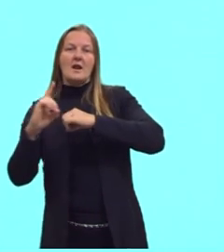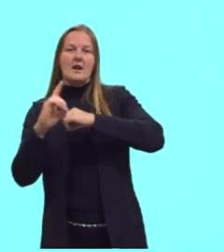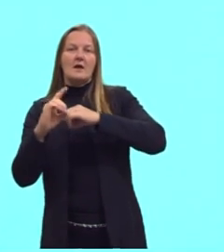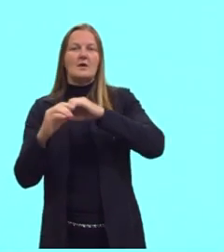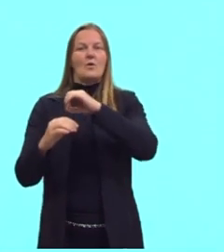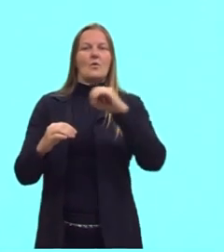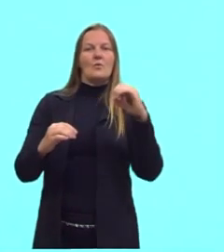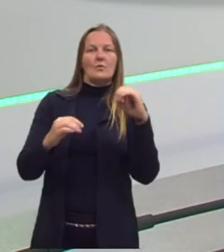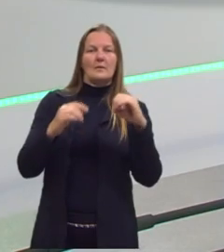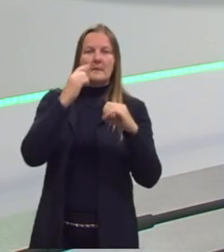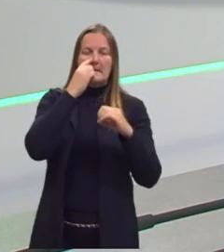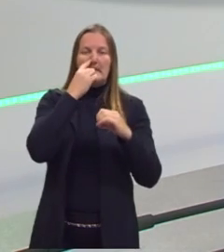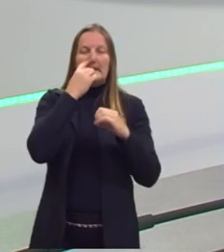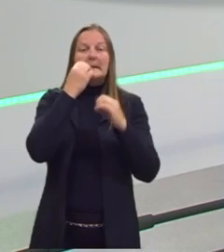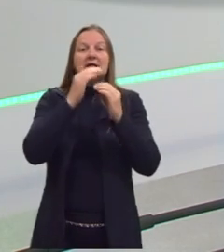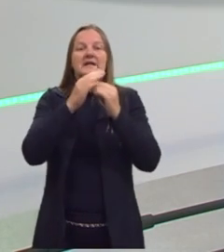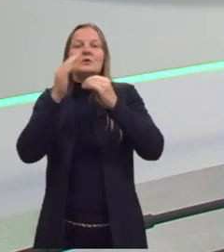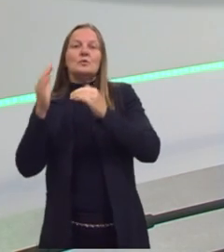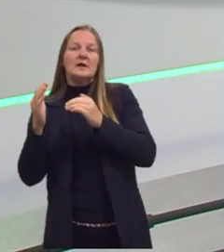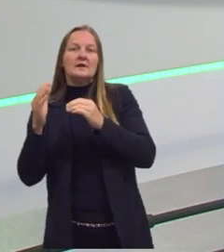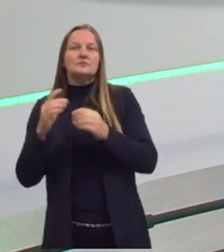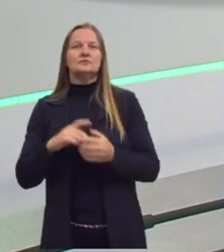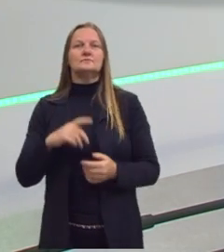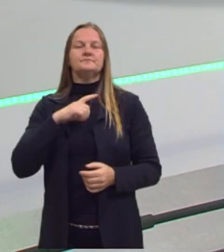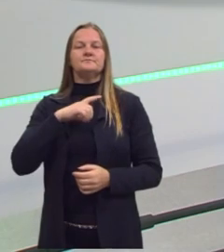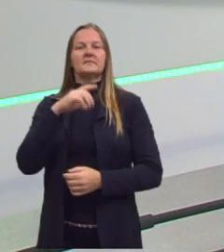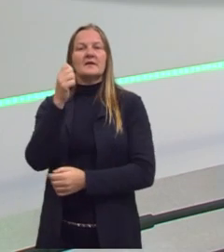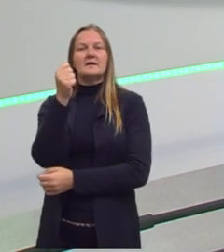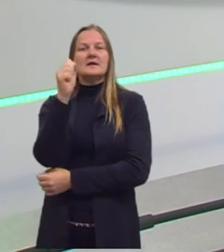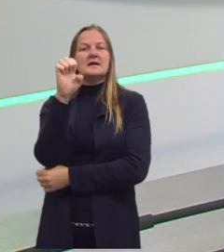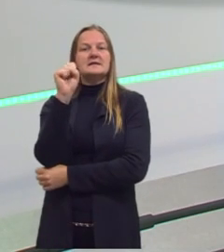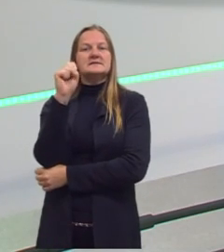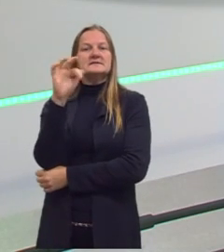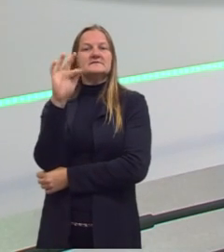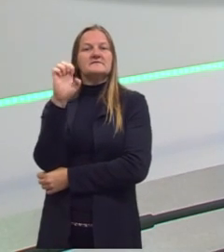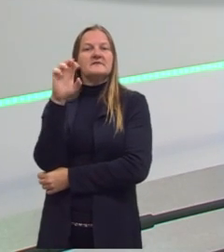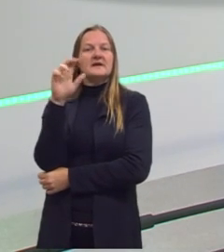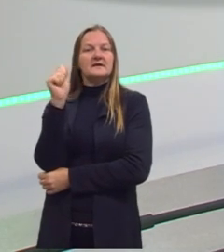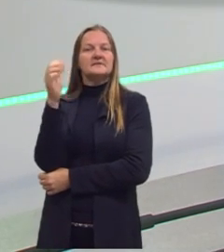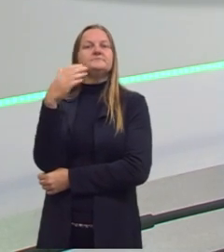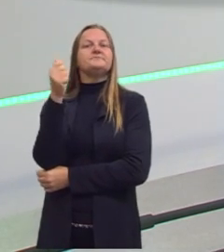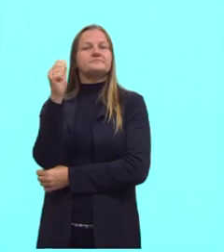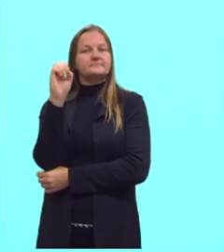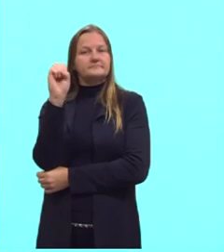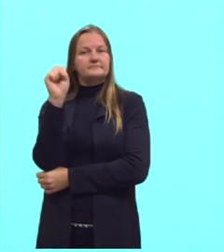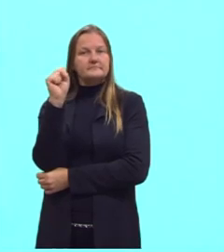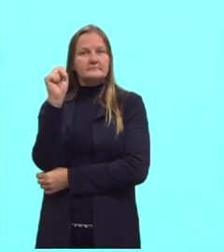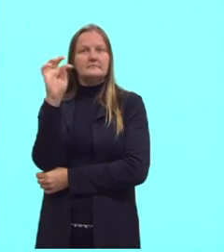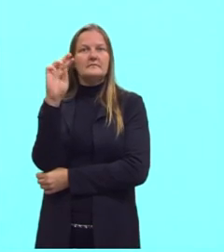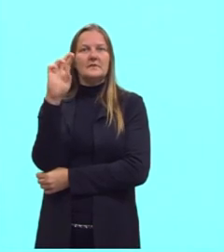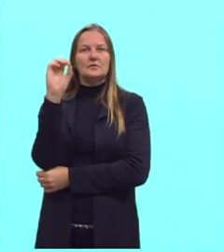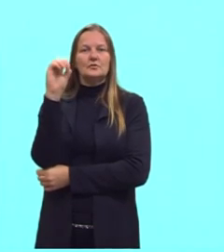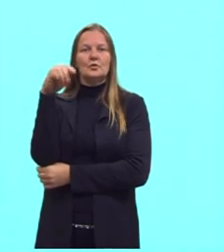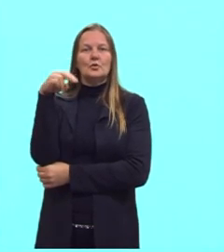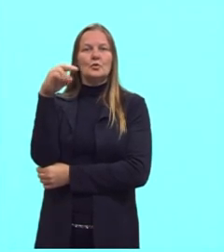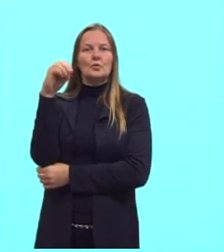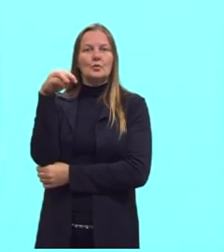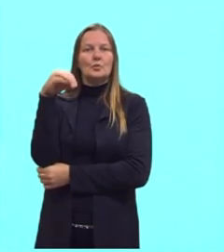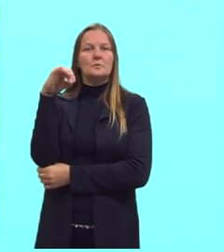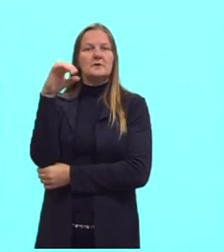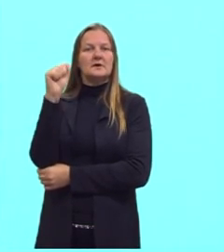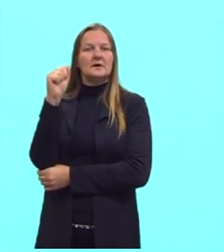aqui do lado a gente tem uma esfera astronômica, que também funcionava mais ou menos da mesma forma. Eles